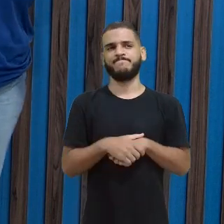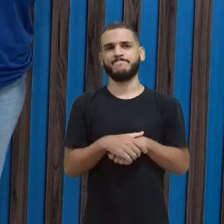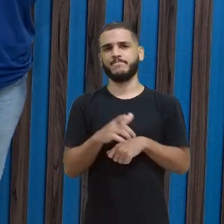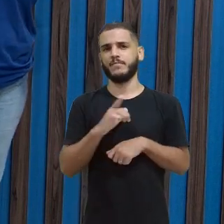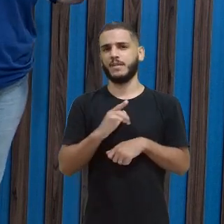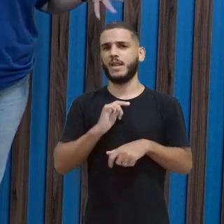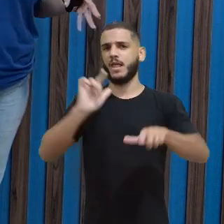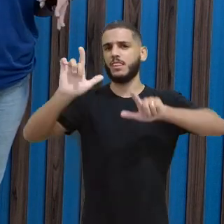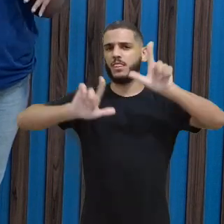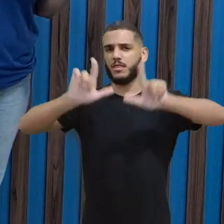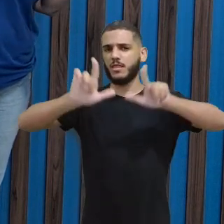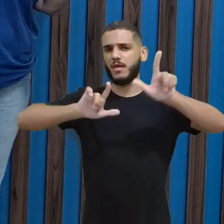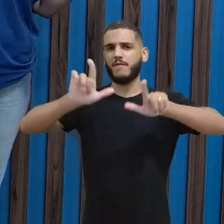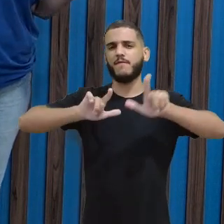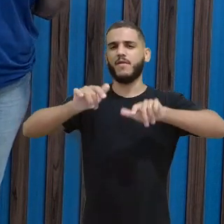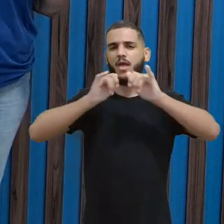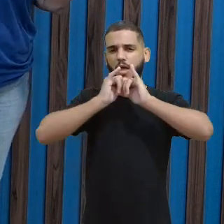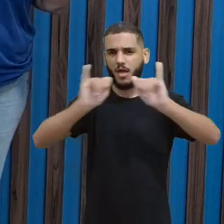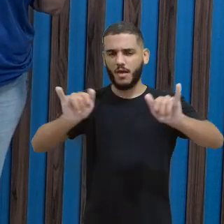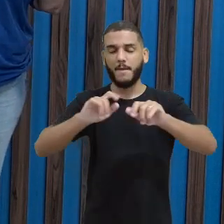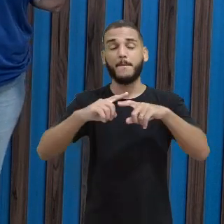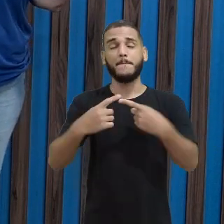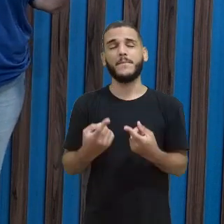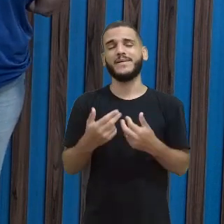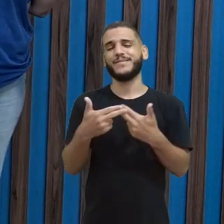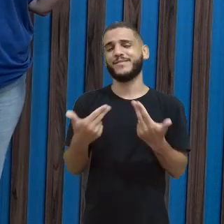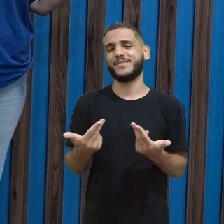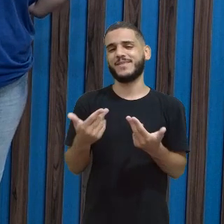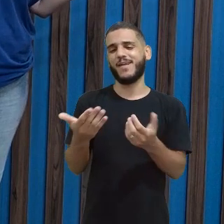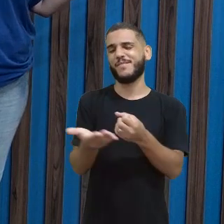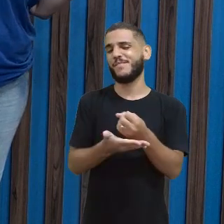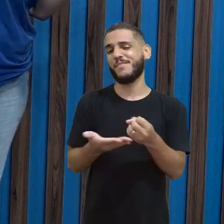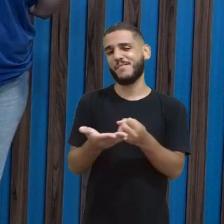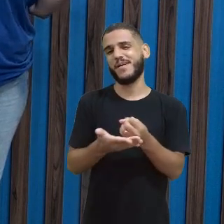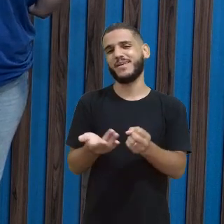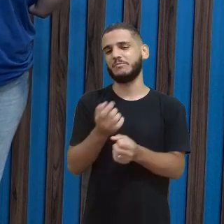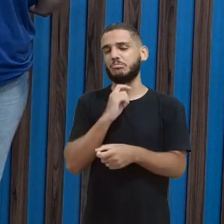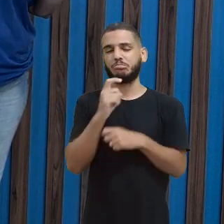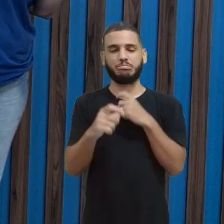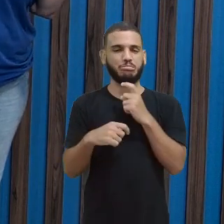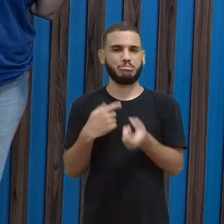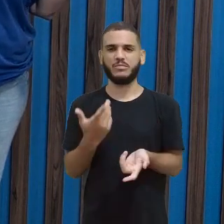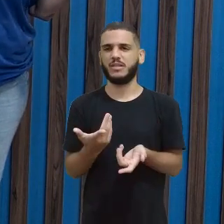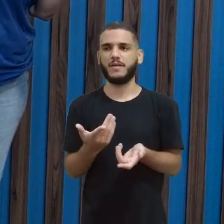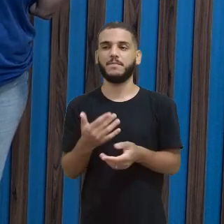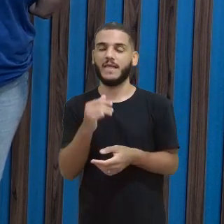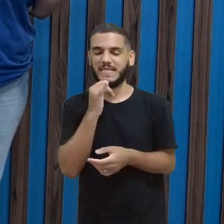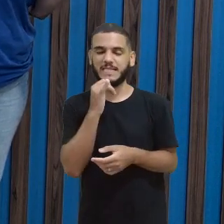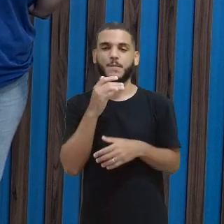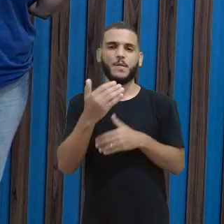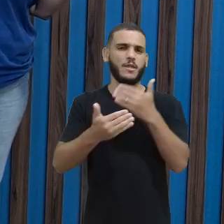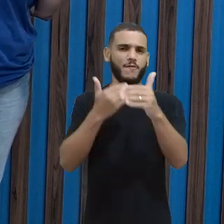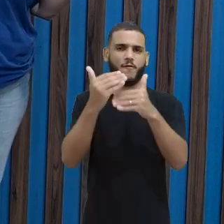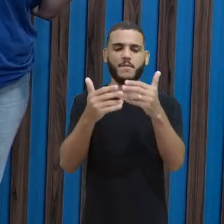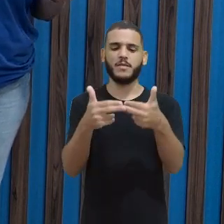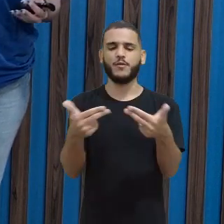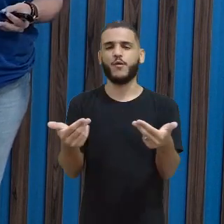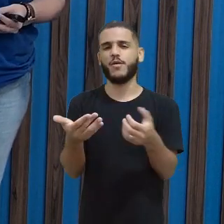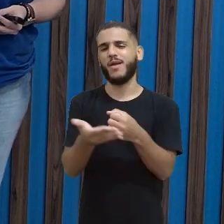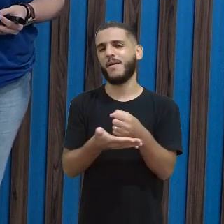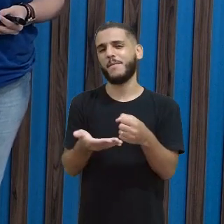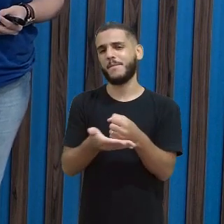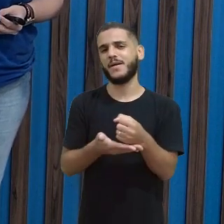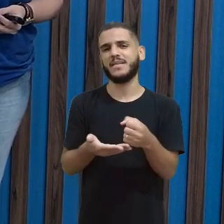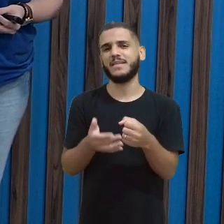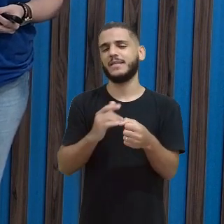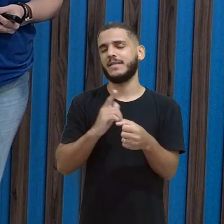notícia do jornal, né, porque quando são coisas mais básicas, ninguém, né, quando é desenvolvimento de alguma coisa mais básica,